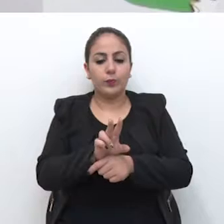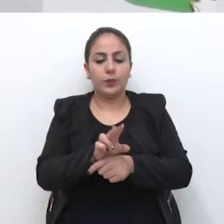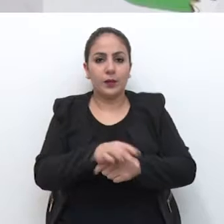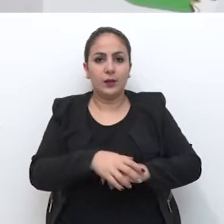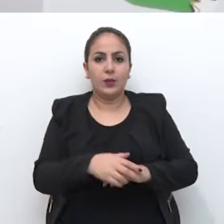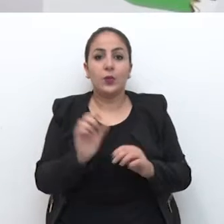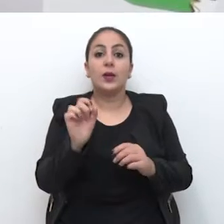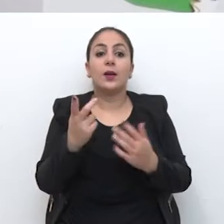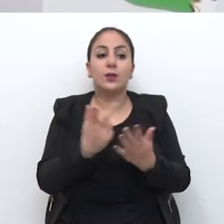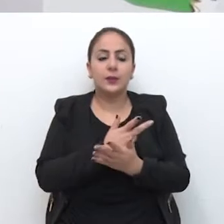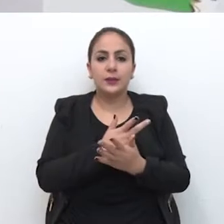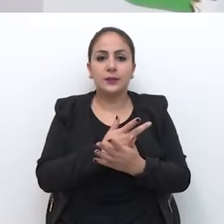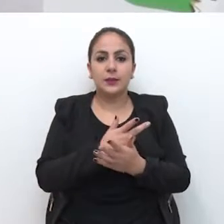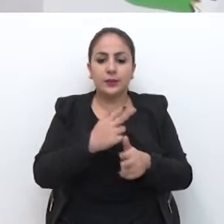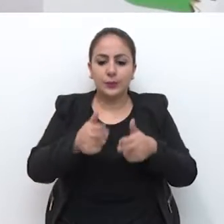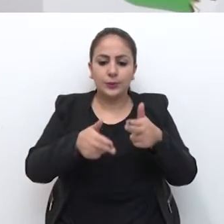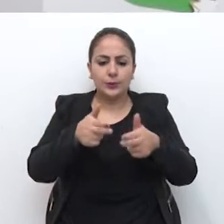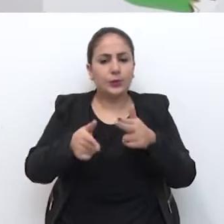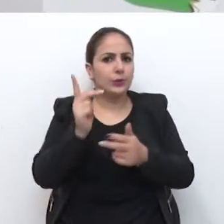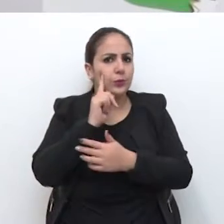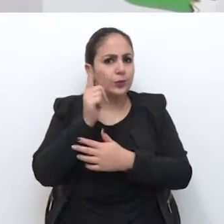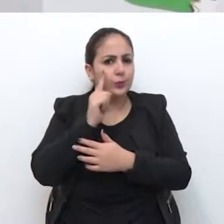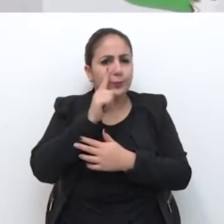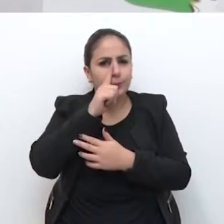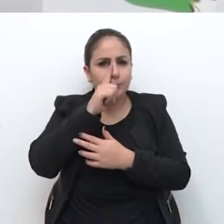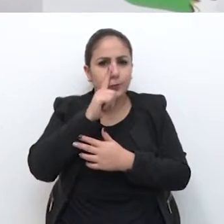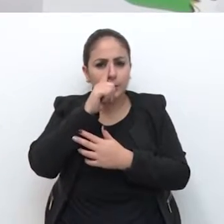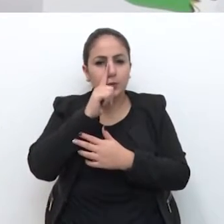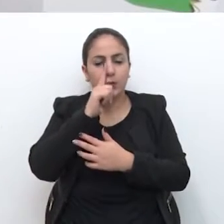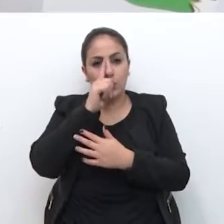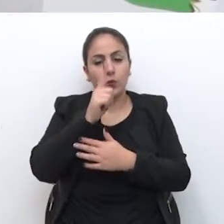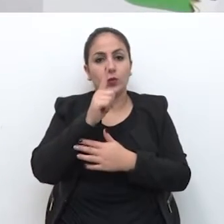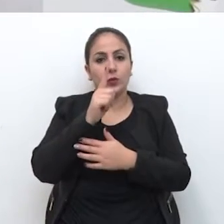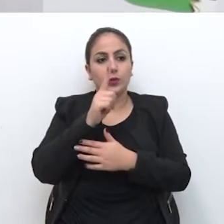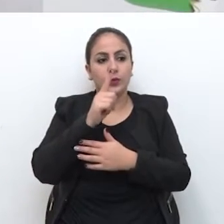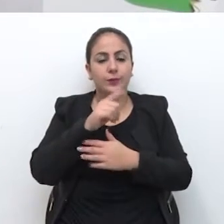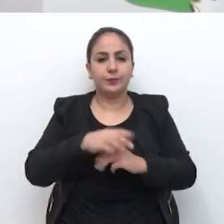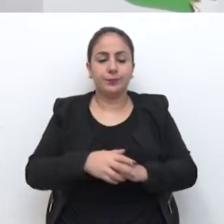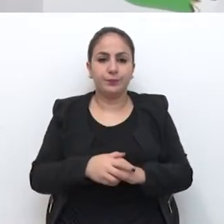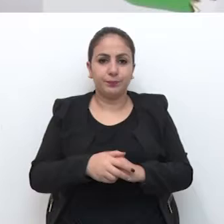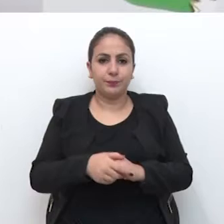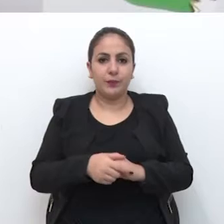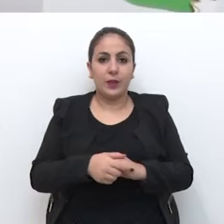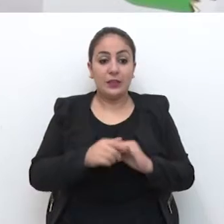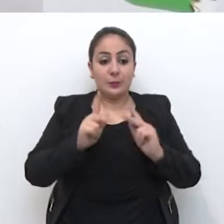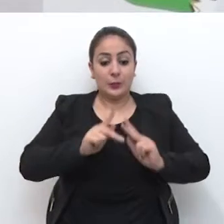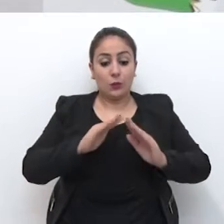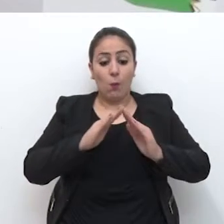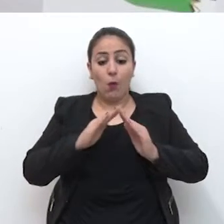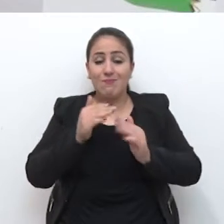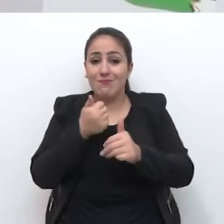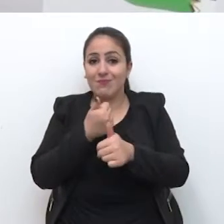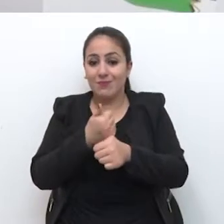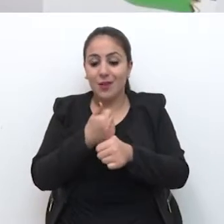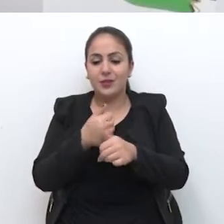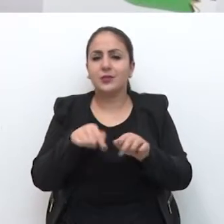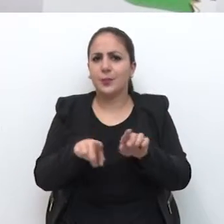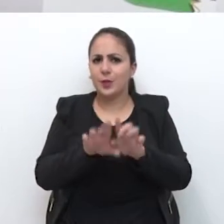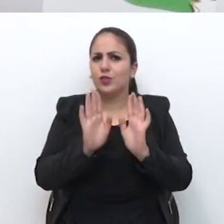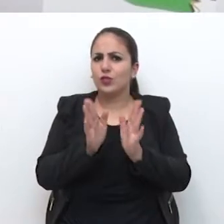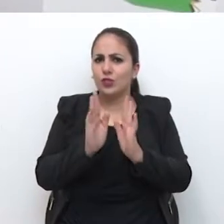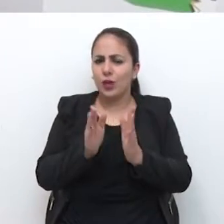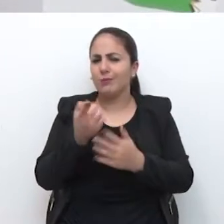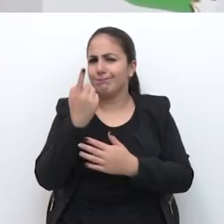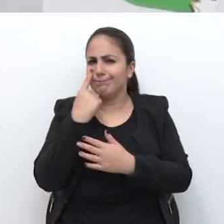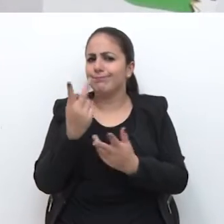o trem está a cada dia mais perigoso, a travessia, os moradores também já tiveram